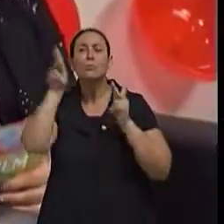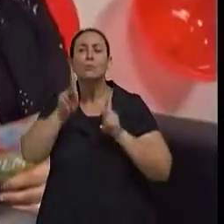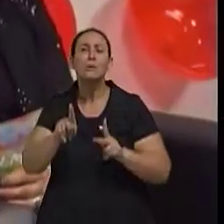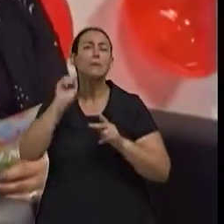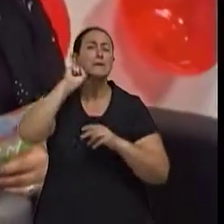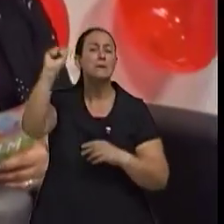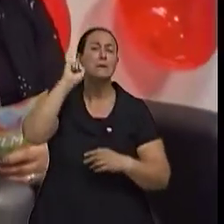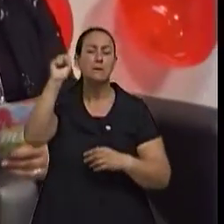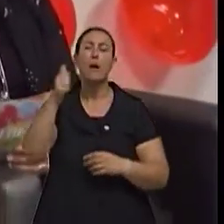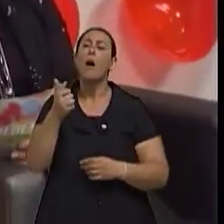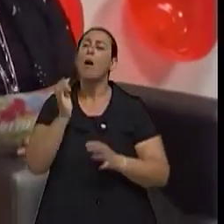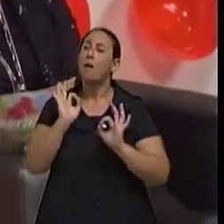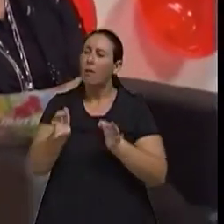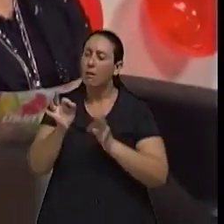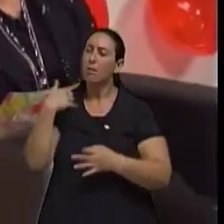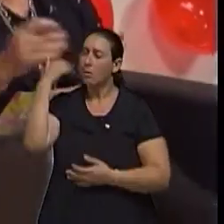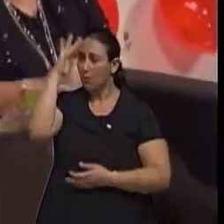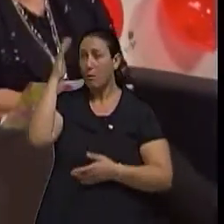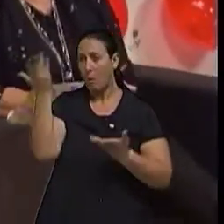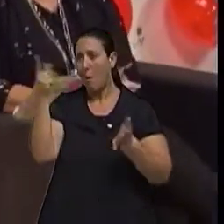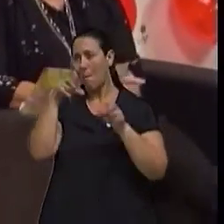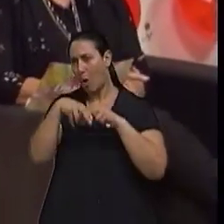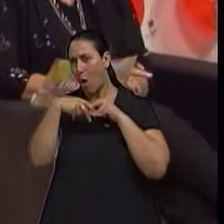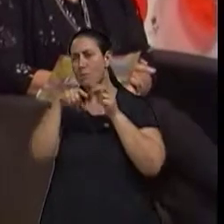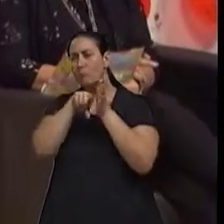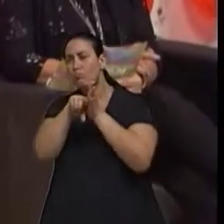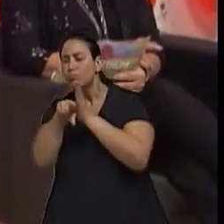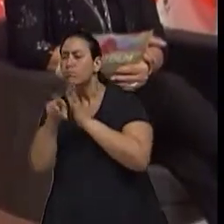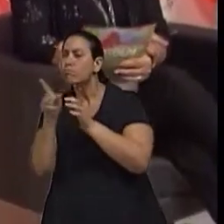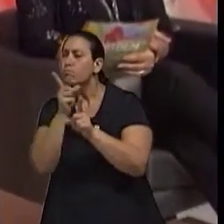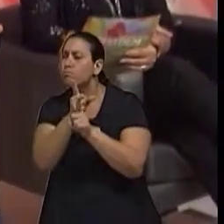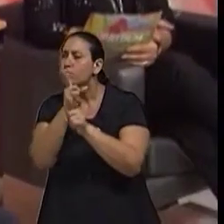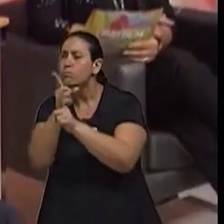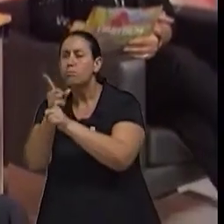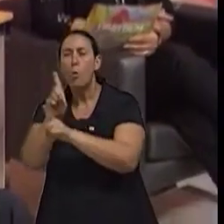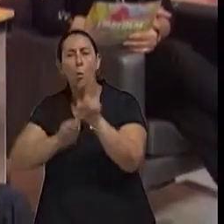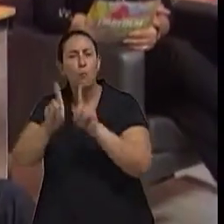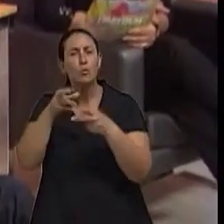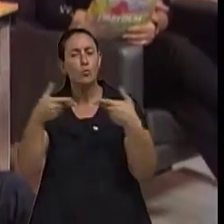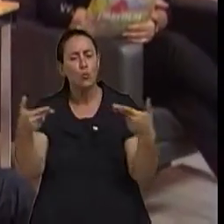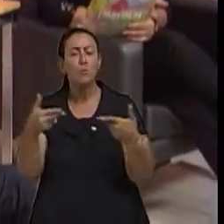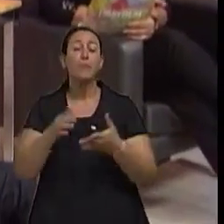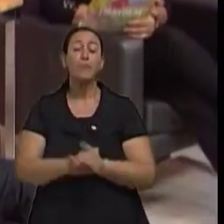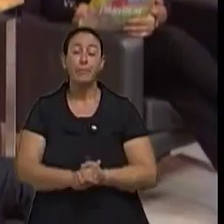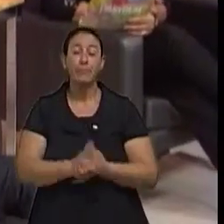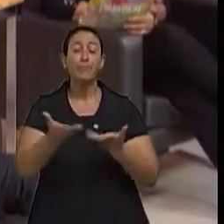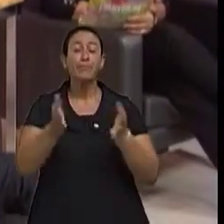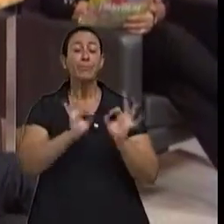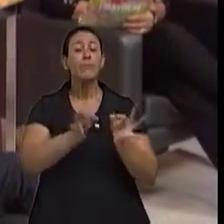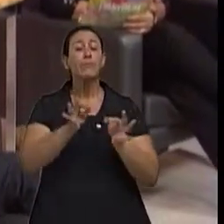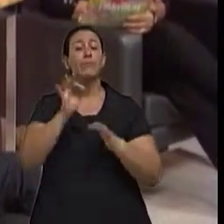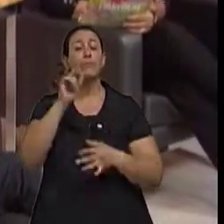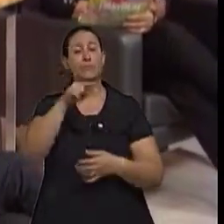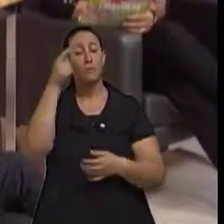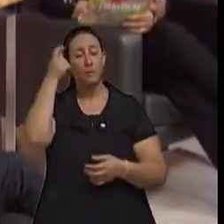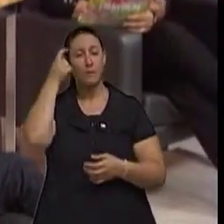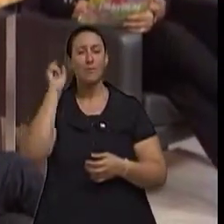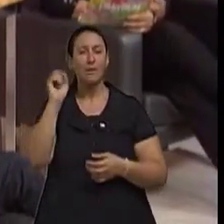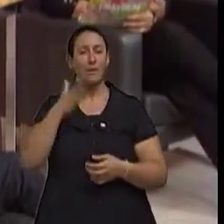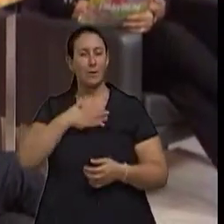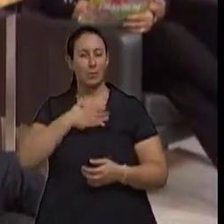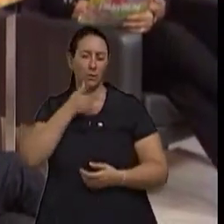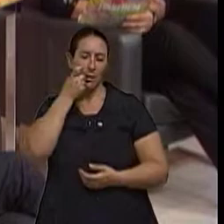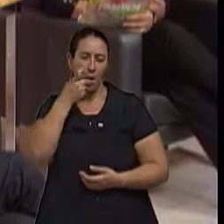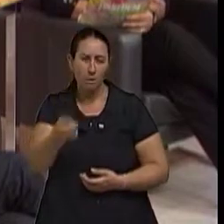algumas hipóteses, claro. Exatamente. E aí se segue para a pesquisa. Exatamente. Então, uma das coisas que acabou levando a eu me interessar sobre o